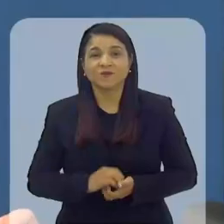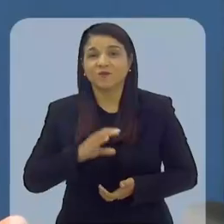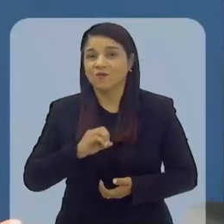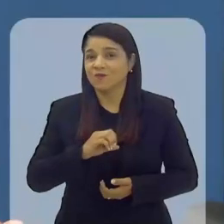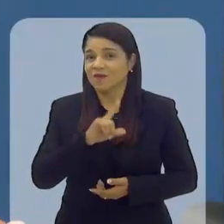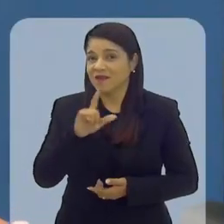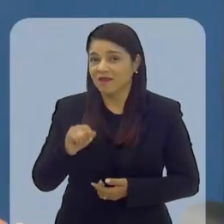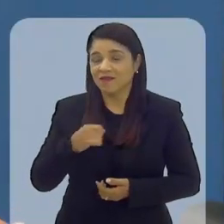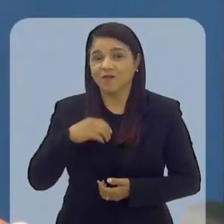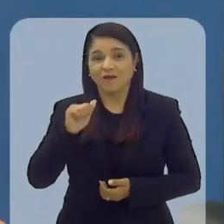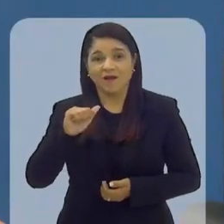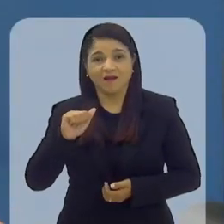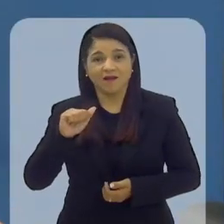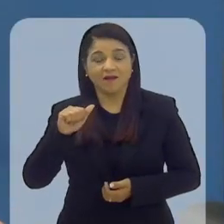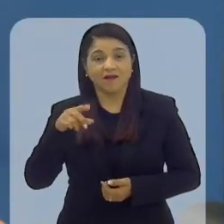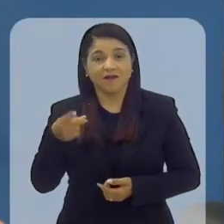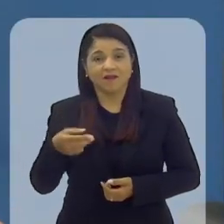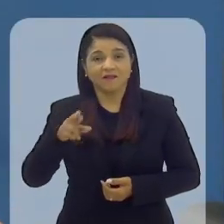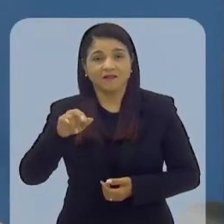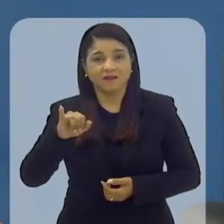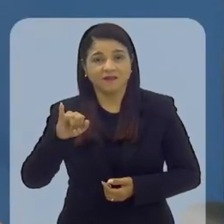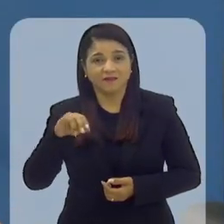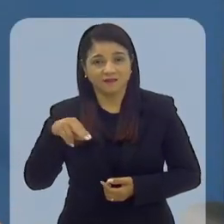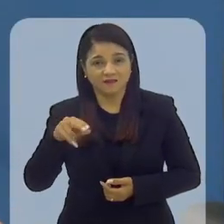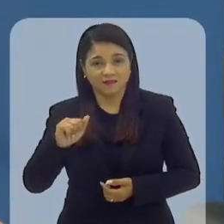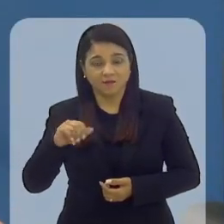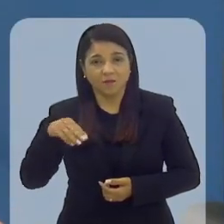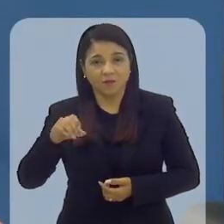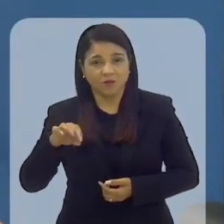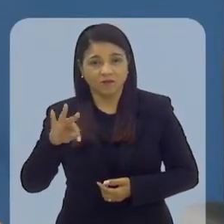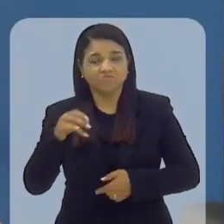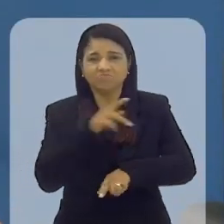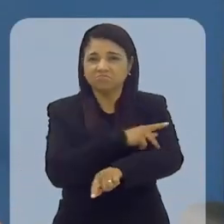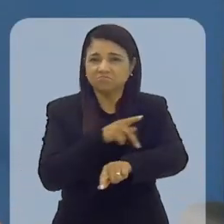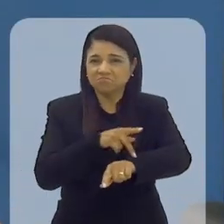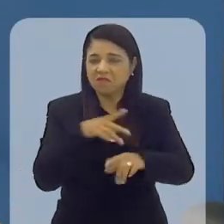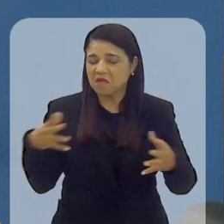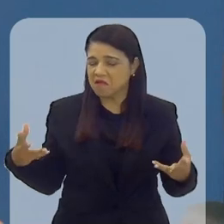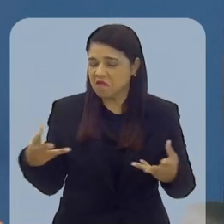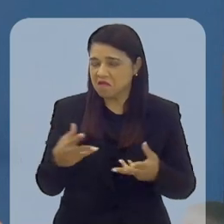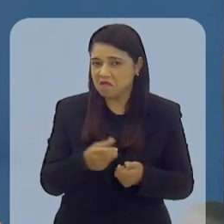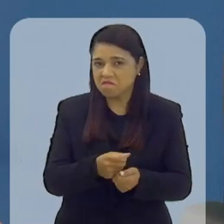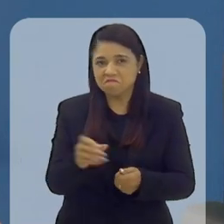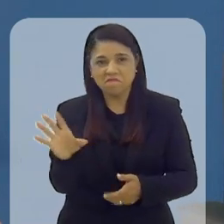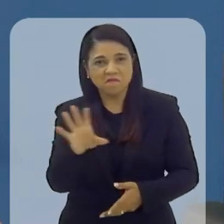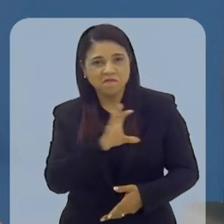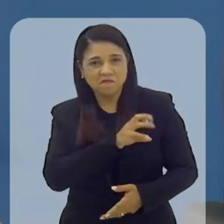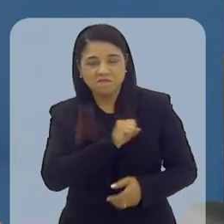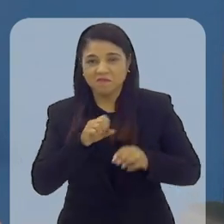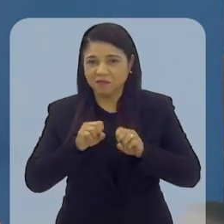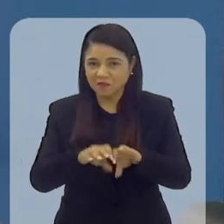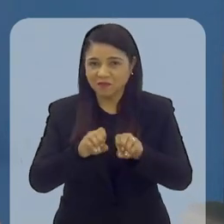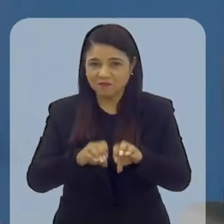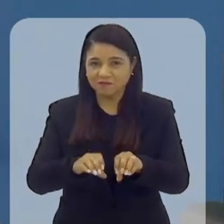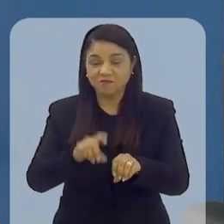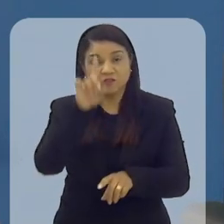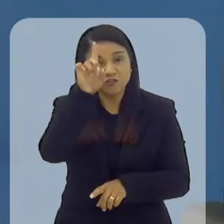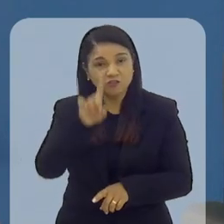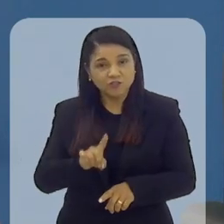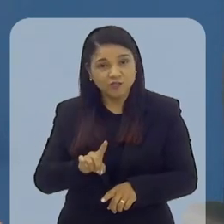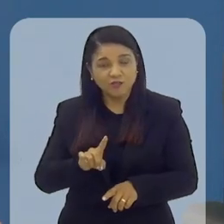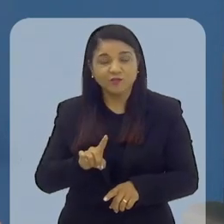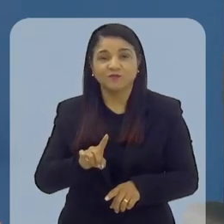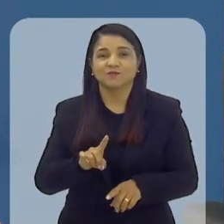Olá, eu sou a Adriana Mota, pedagoga, uma apaixonada pela educação, defensora desse direito fundamental.